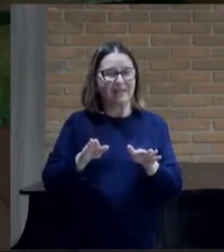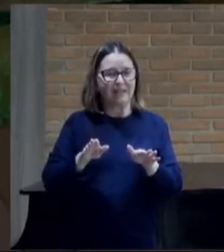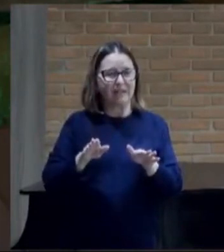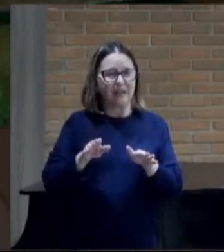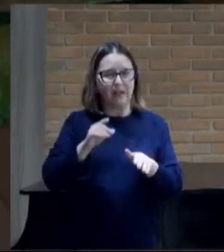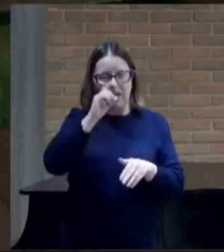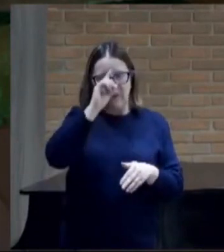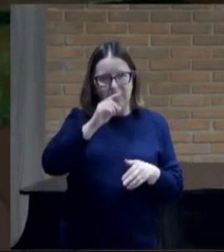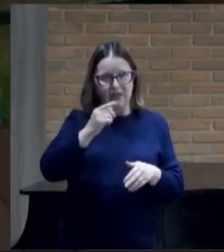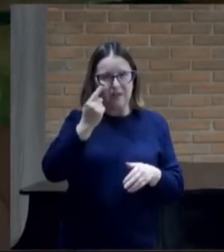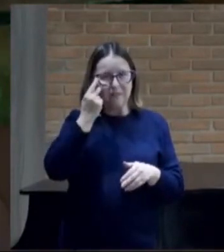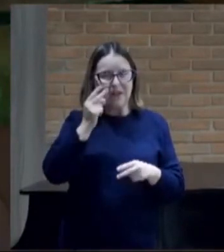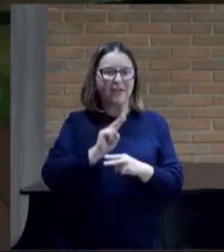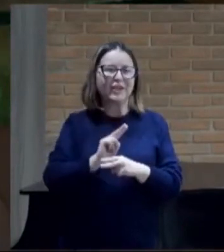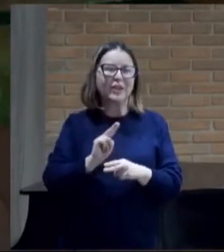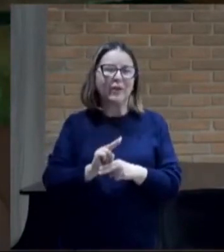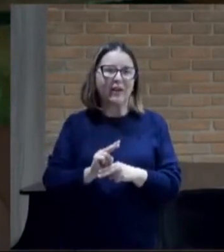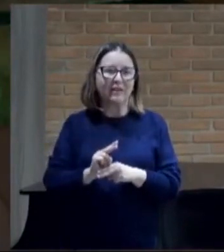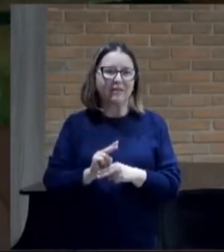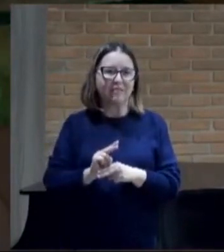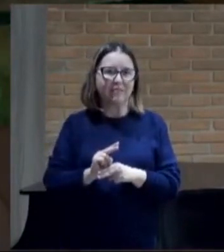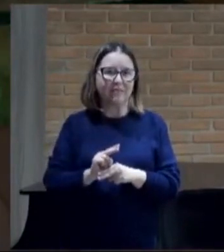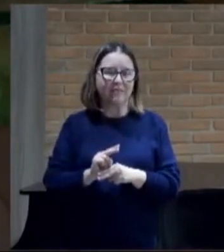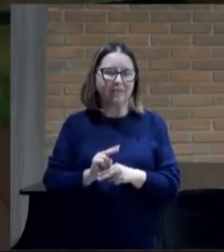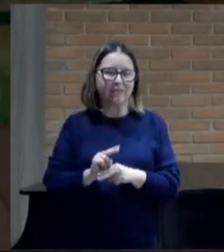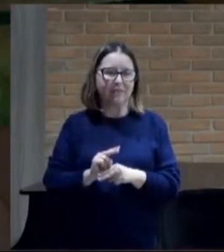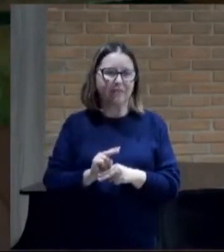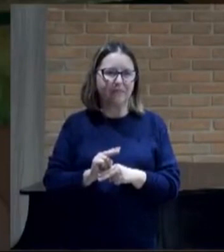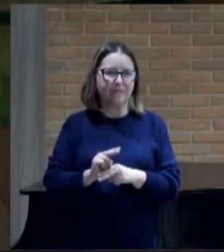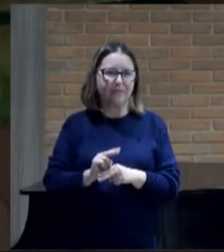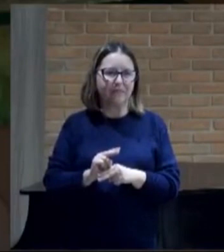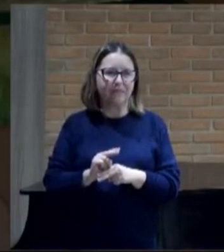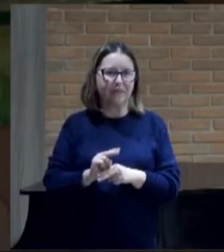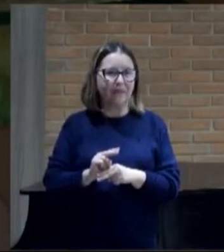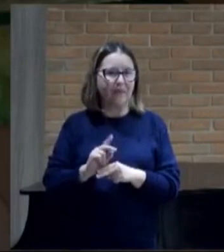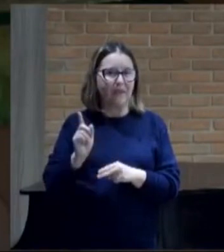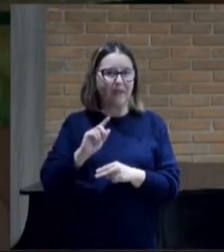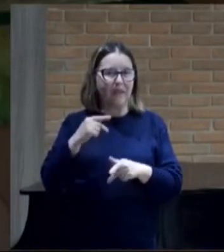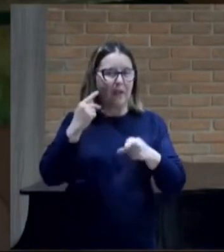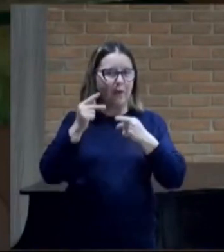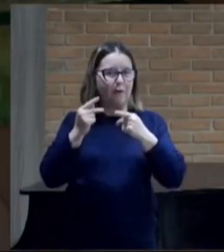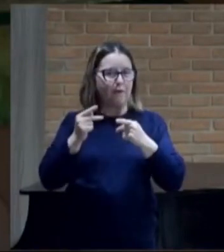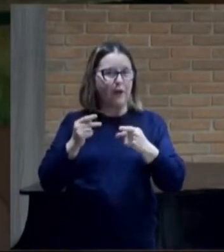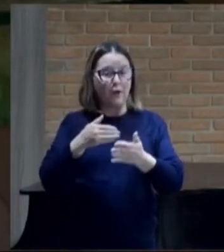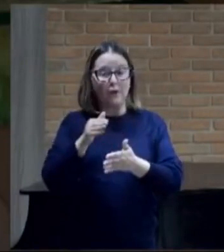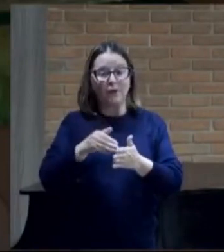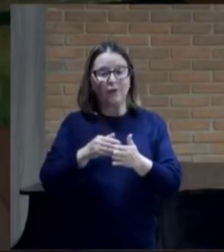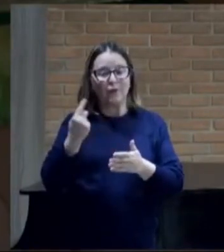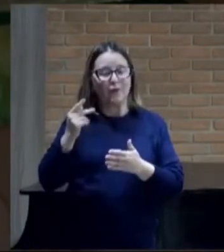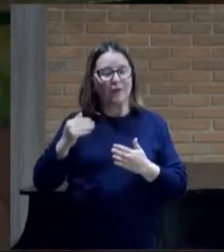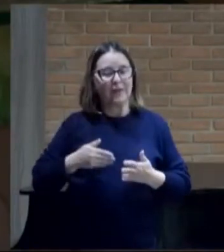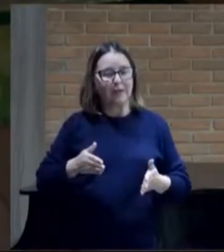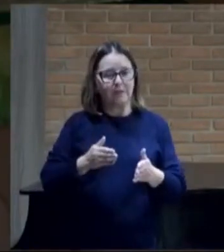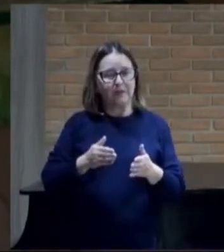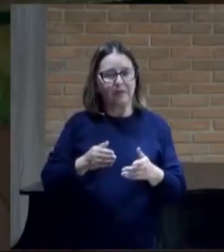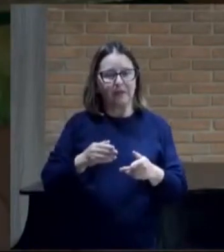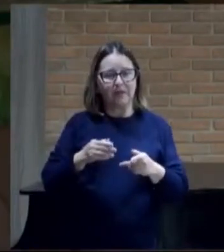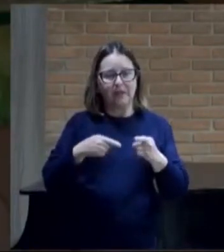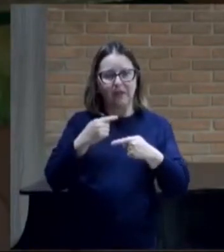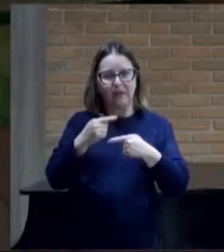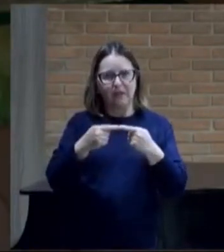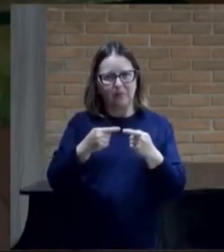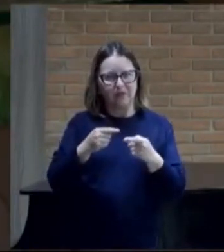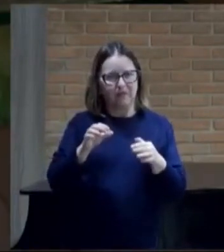respeitos Para que te guardem Aí saltou Em todos Os seus caminhos E foi citar Lá